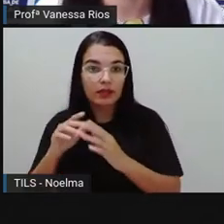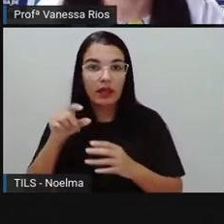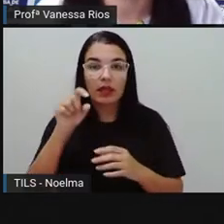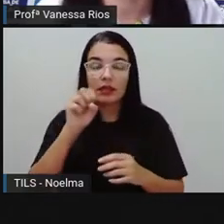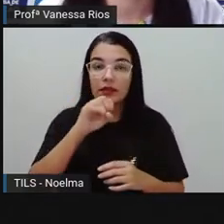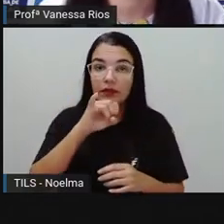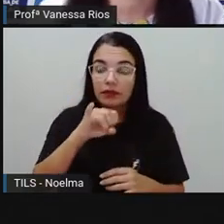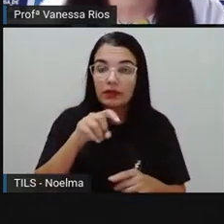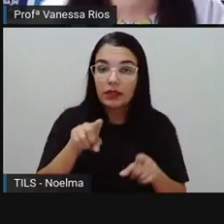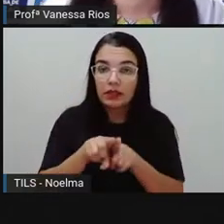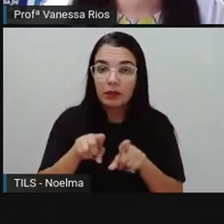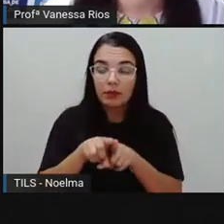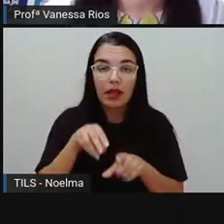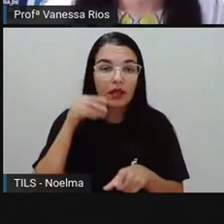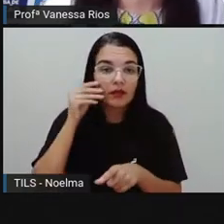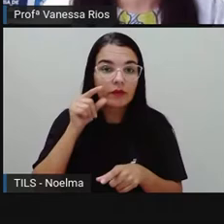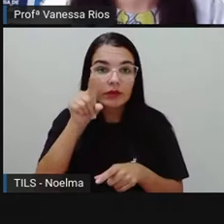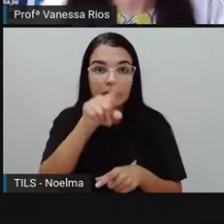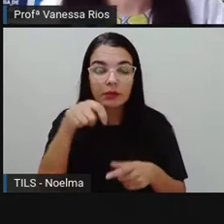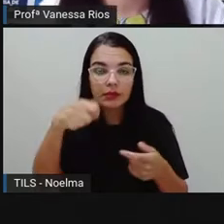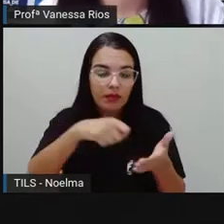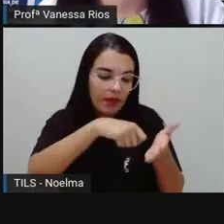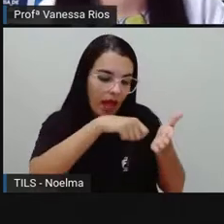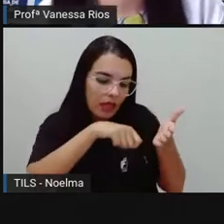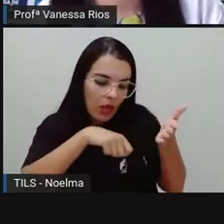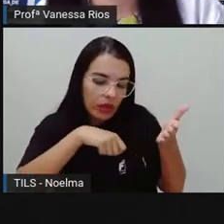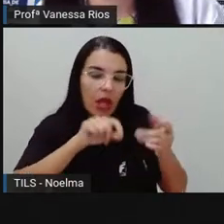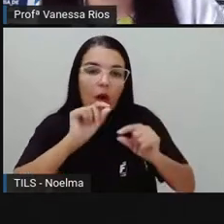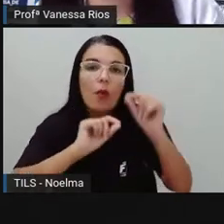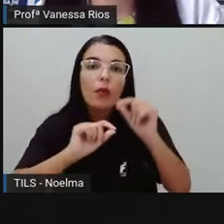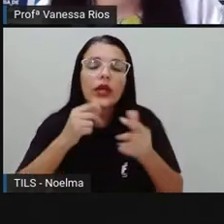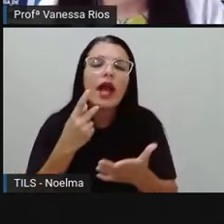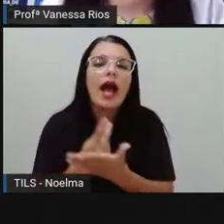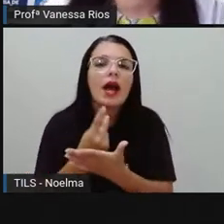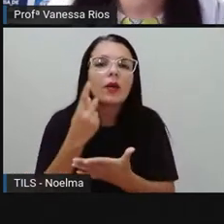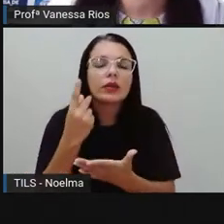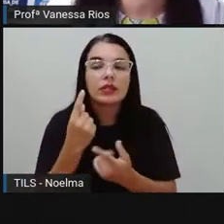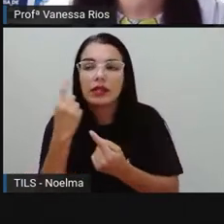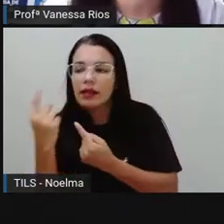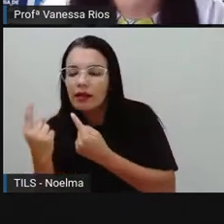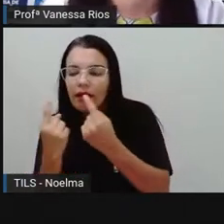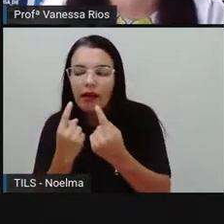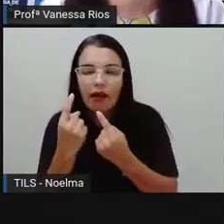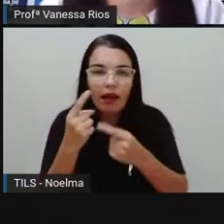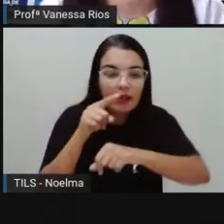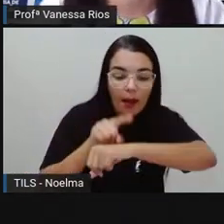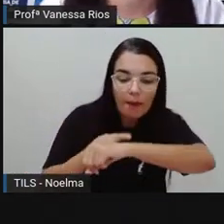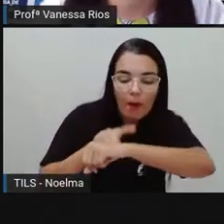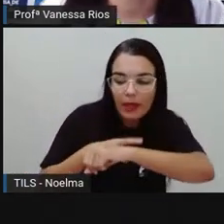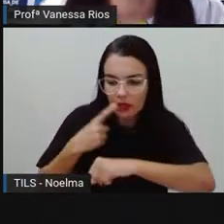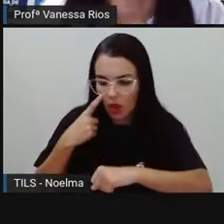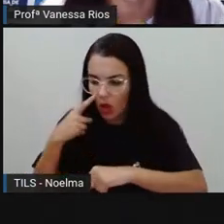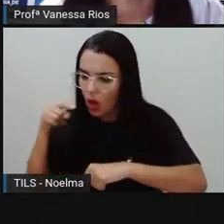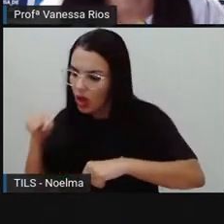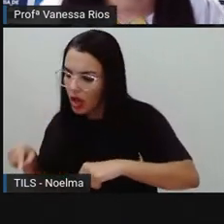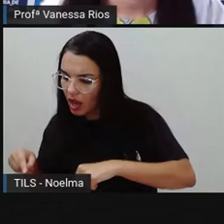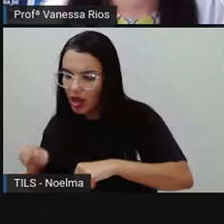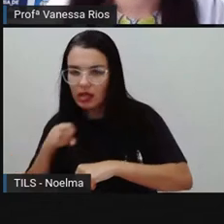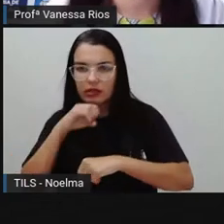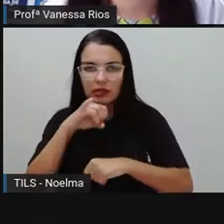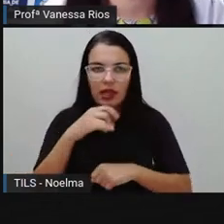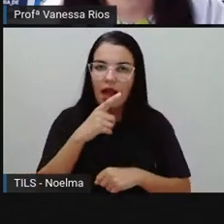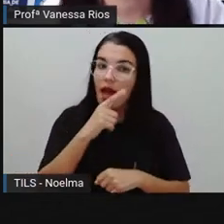da observação vocês anotassem, né? O que é que ia acontecendo em cada momento onde vocês iam lá, né? Olhar